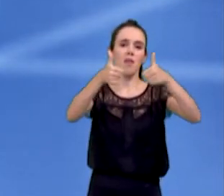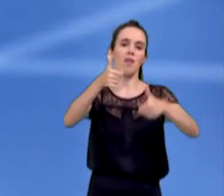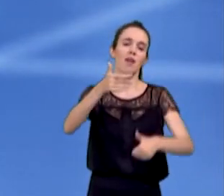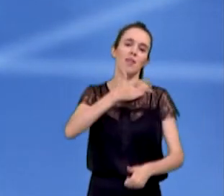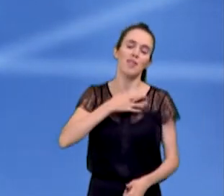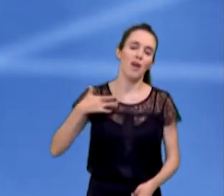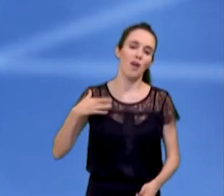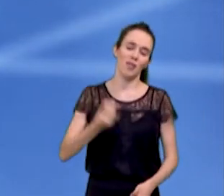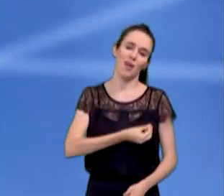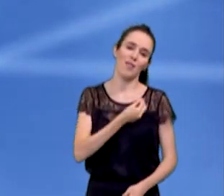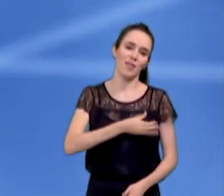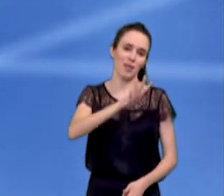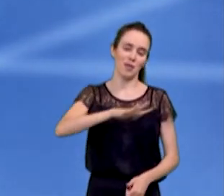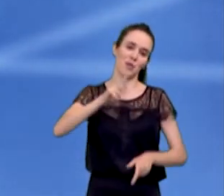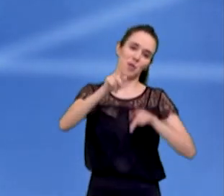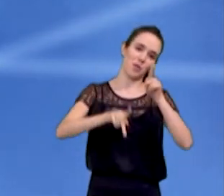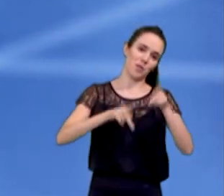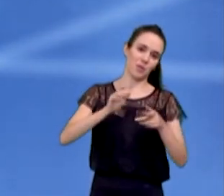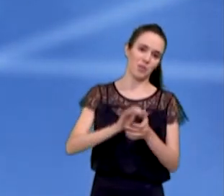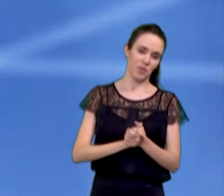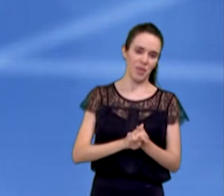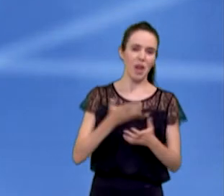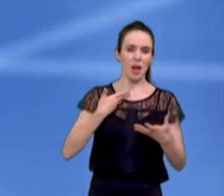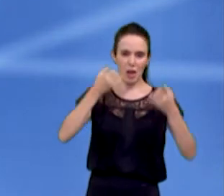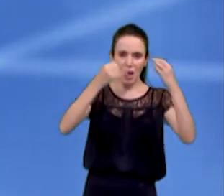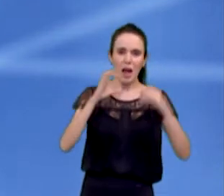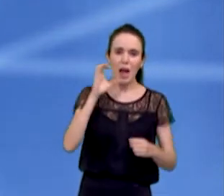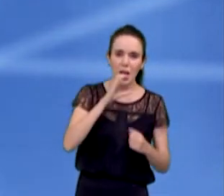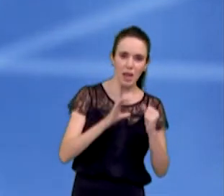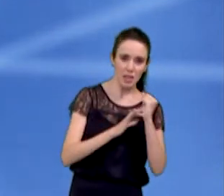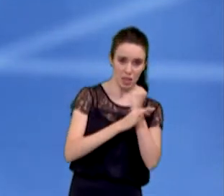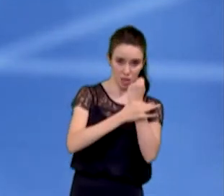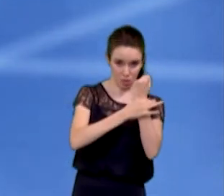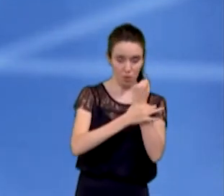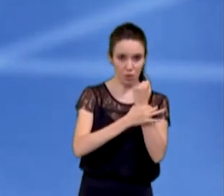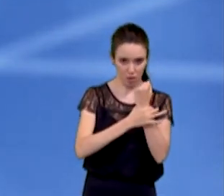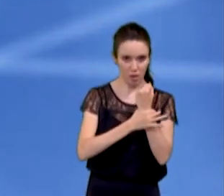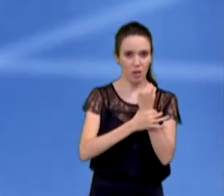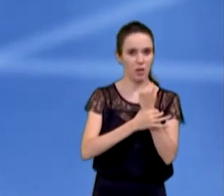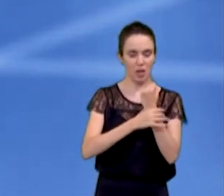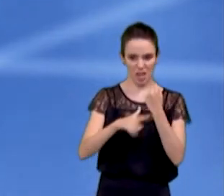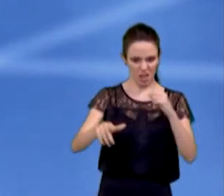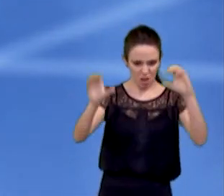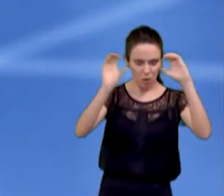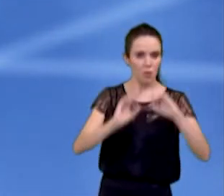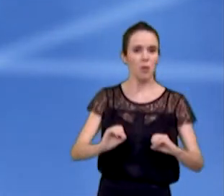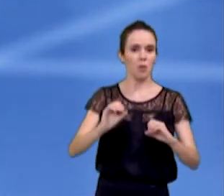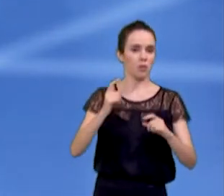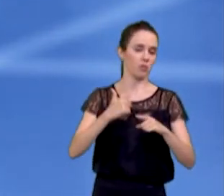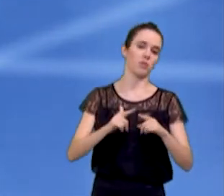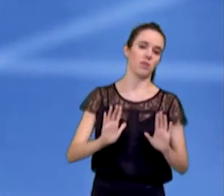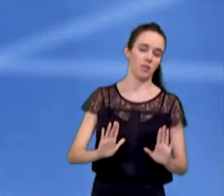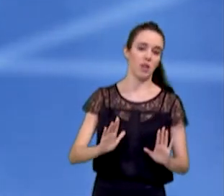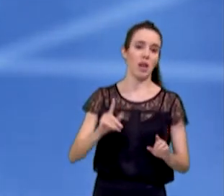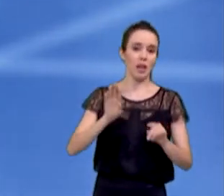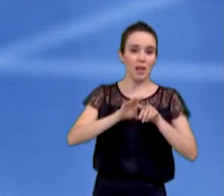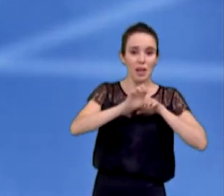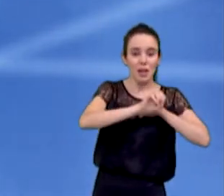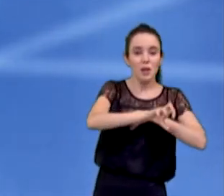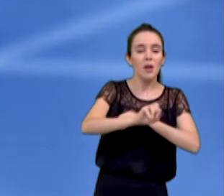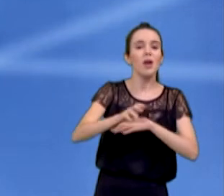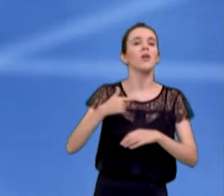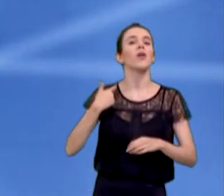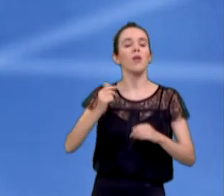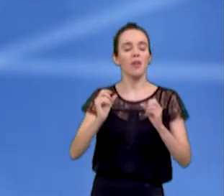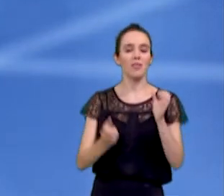São José dos Campos. Quero aproveitar aqui e falar um pouquinho da segurança pública. Nós vamos combater com o fluxo zero. E na educação, nós vamos criar o Colégio